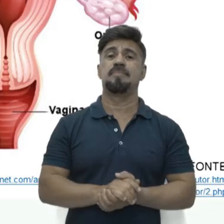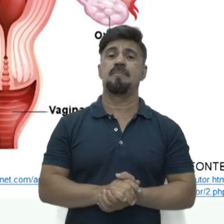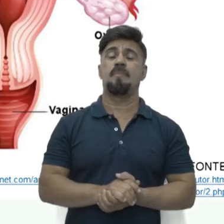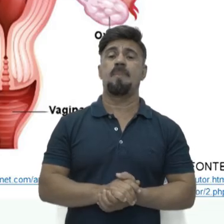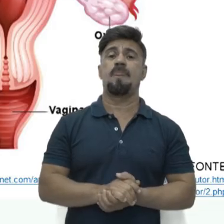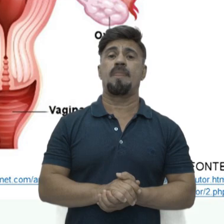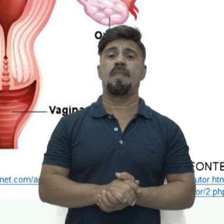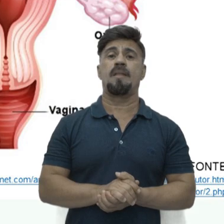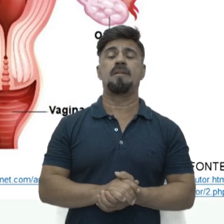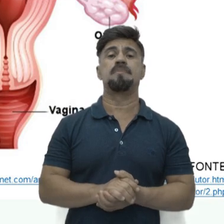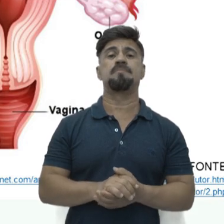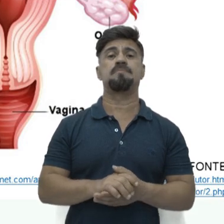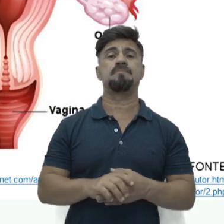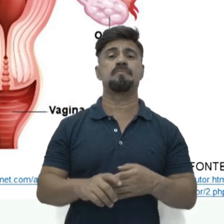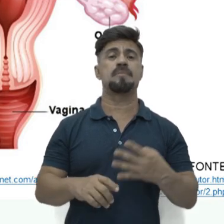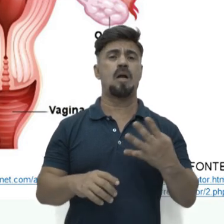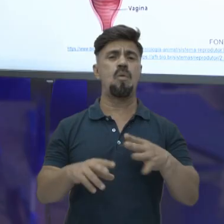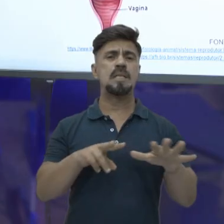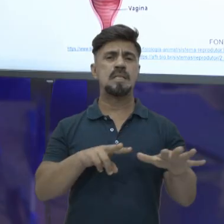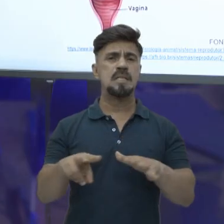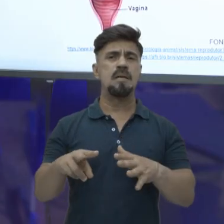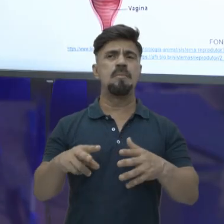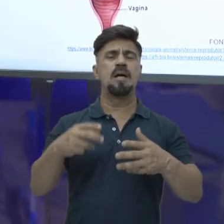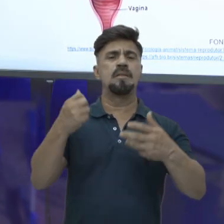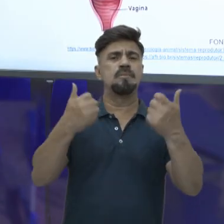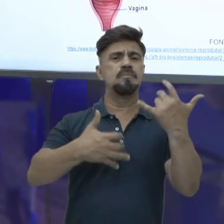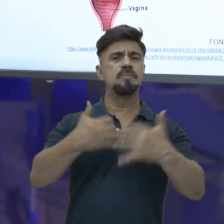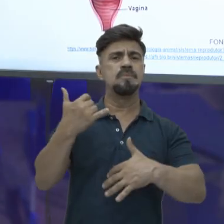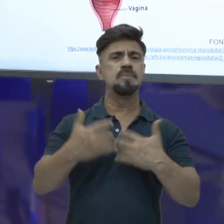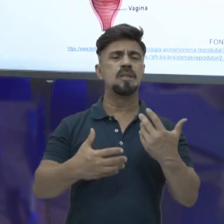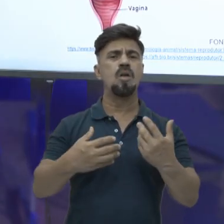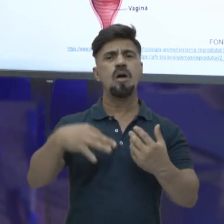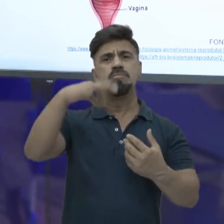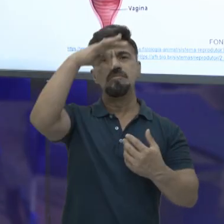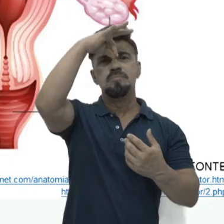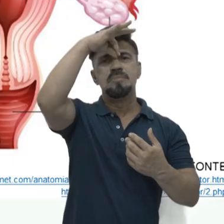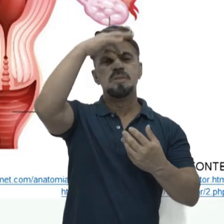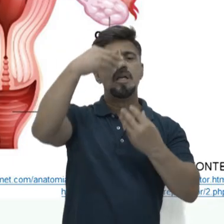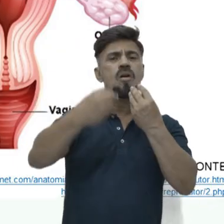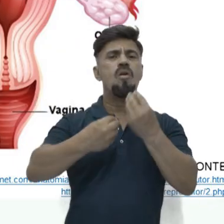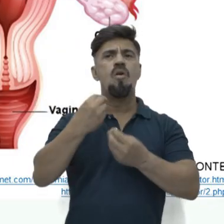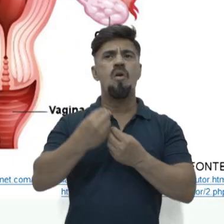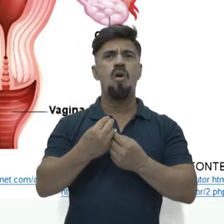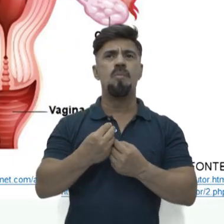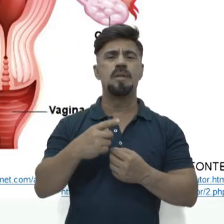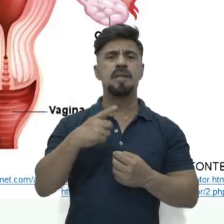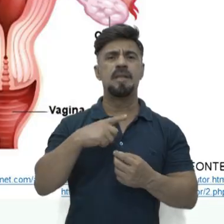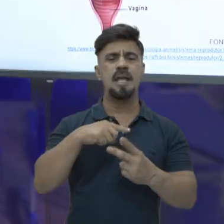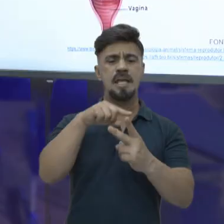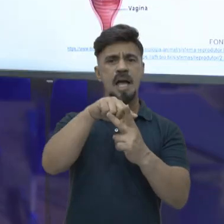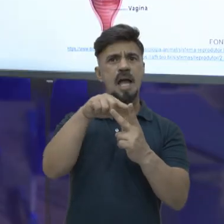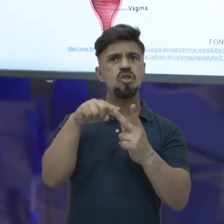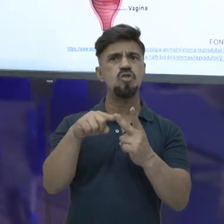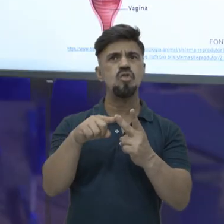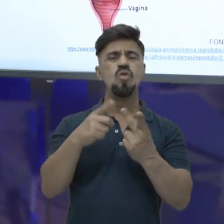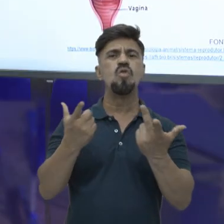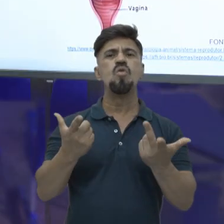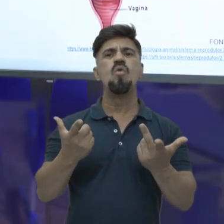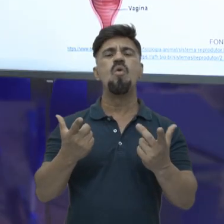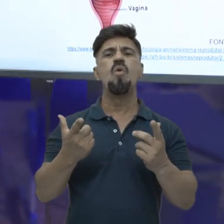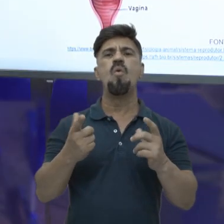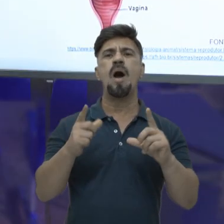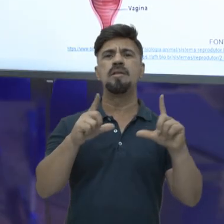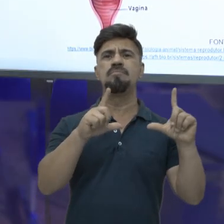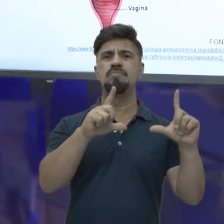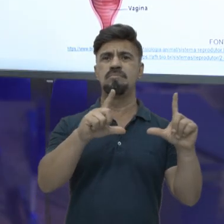Na quarta semana, o sistema reprodutor feminino, então, foi abordado. E aí a gente tem essas duas imagens, e eu ainda quero saber quem